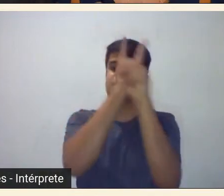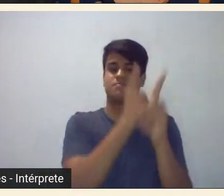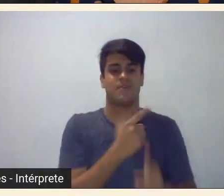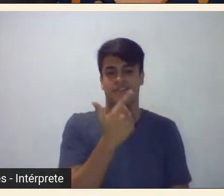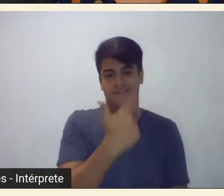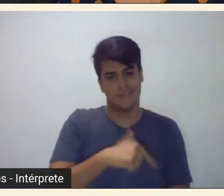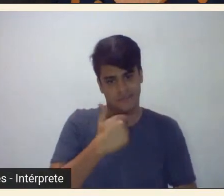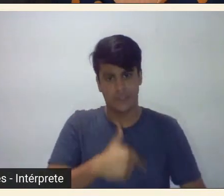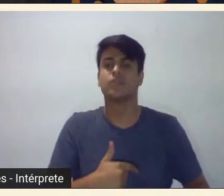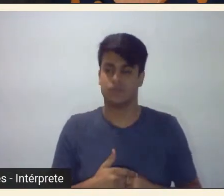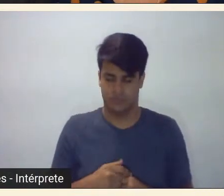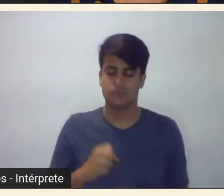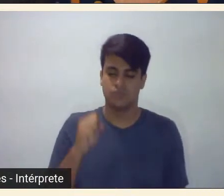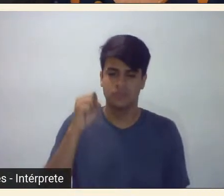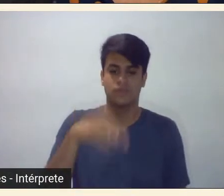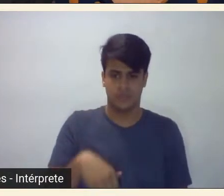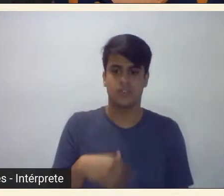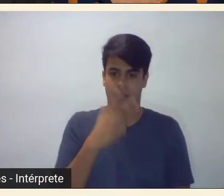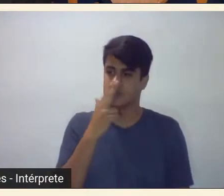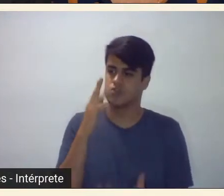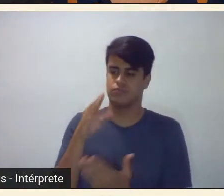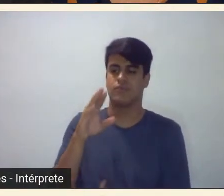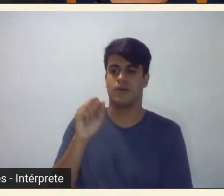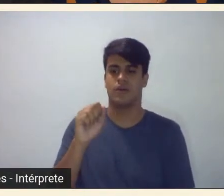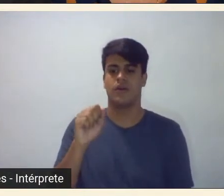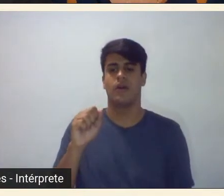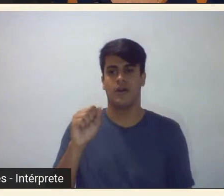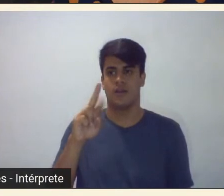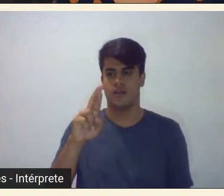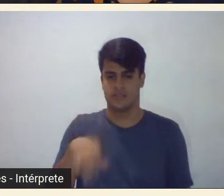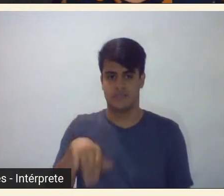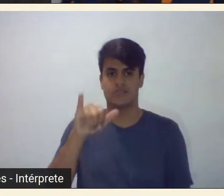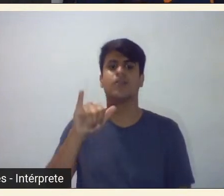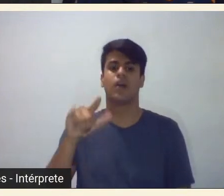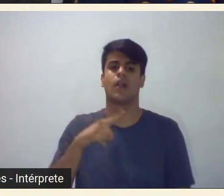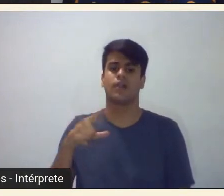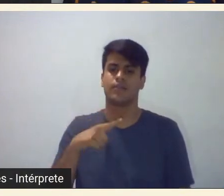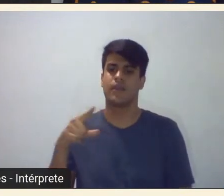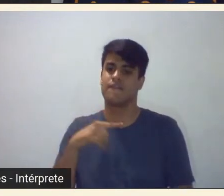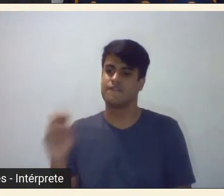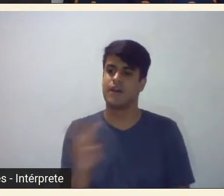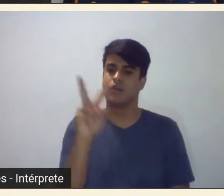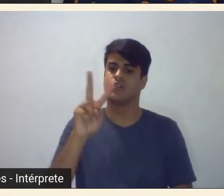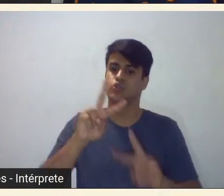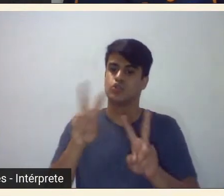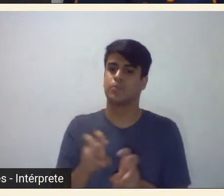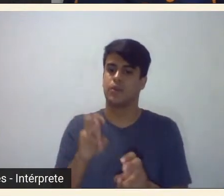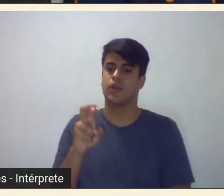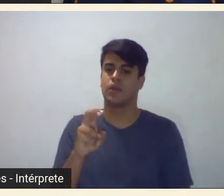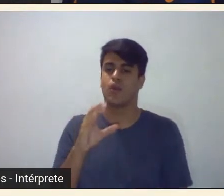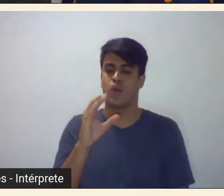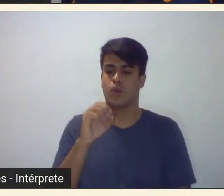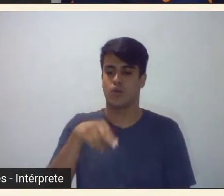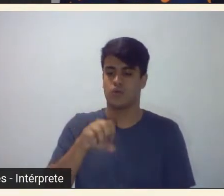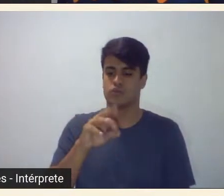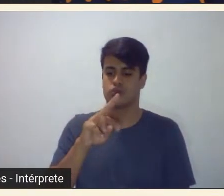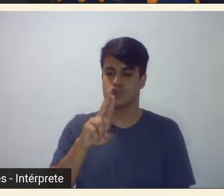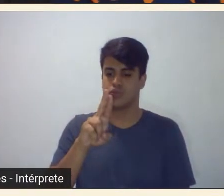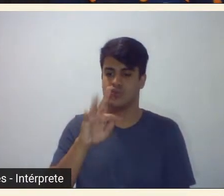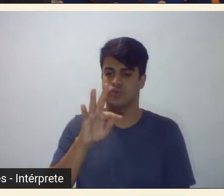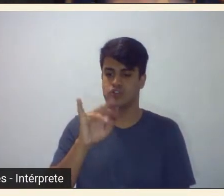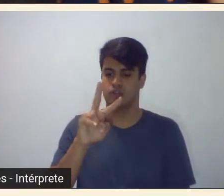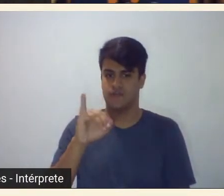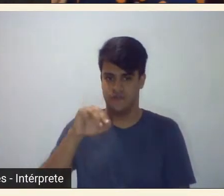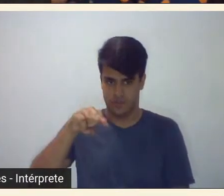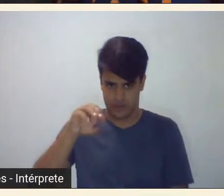acho que sim ela é uma uma player na valorização do construtivismo e ao mesmo tempo de um olhar sobre essas modernistas